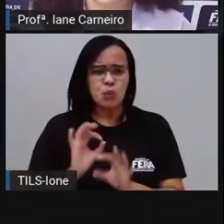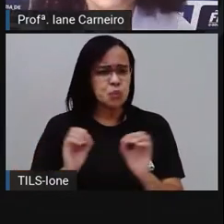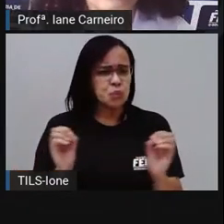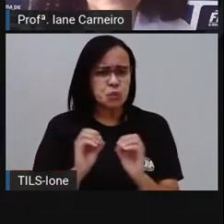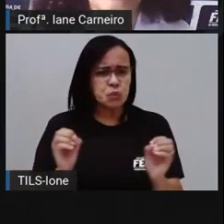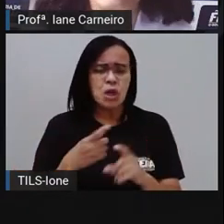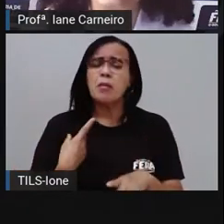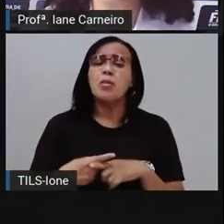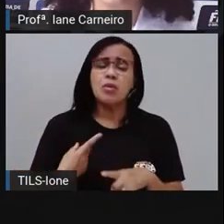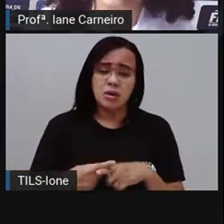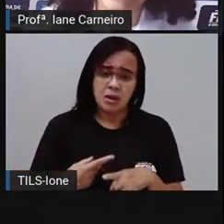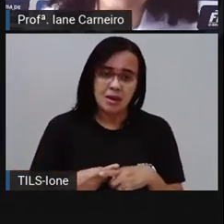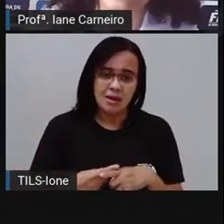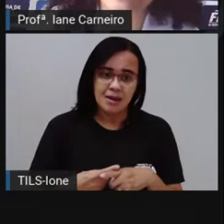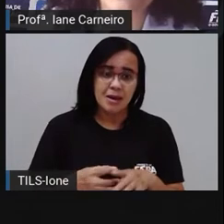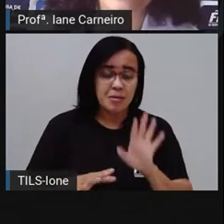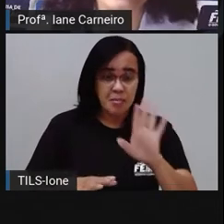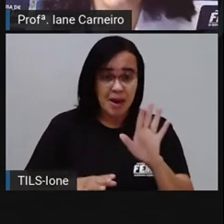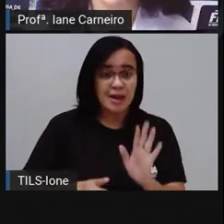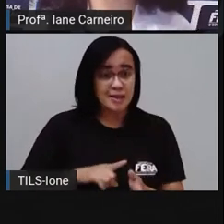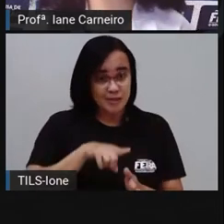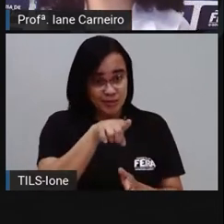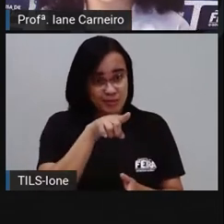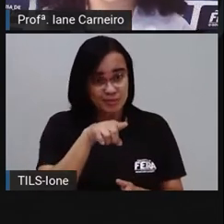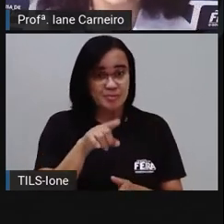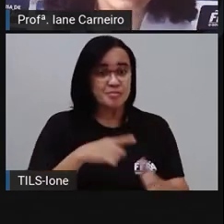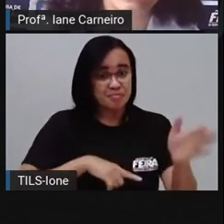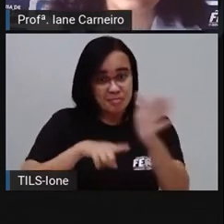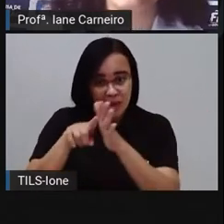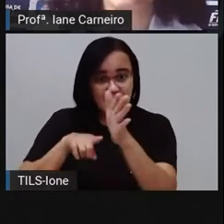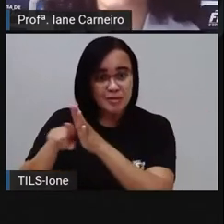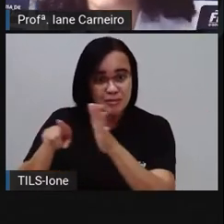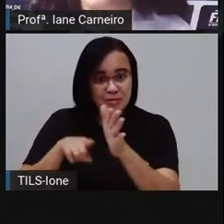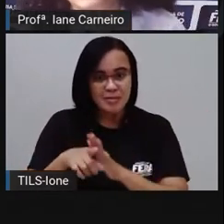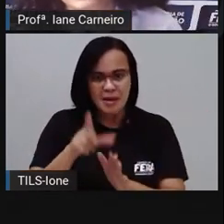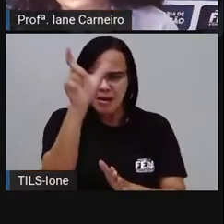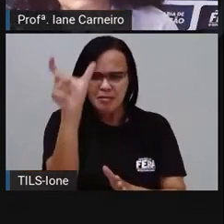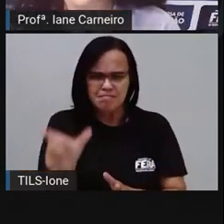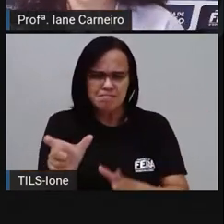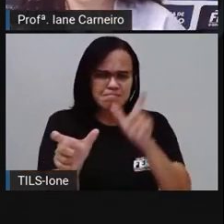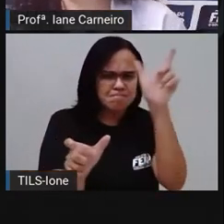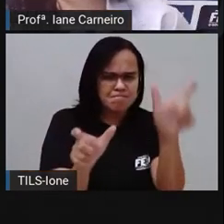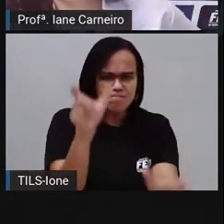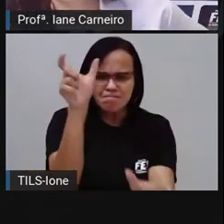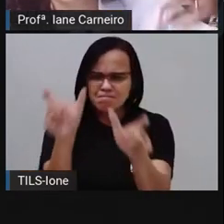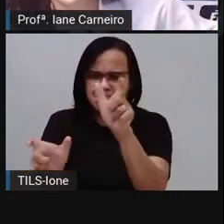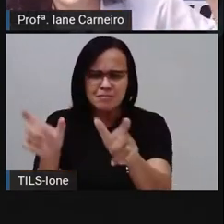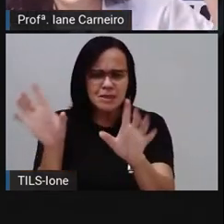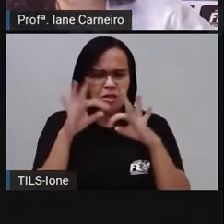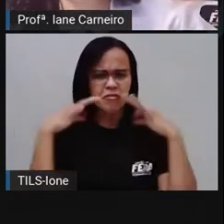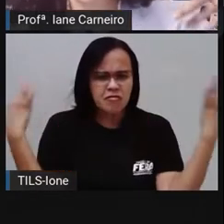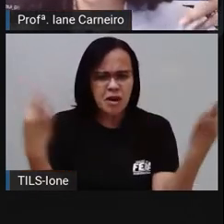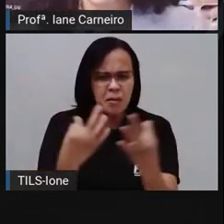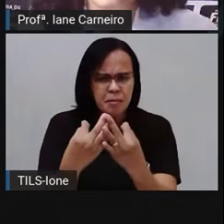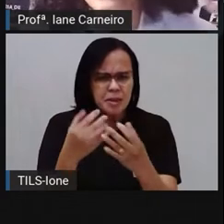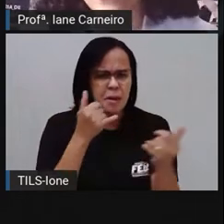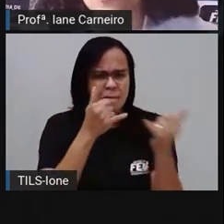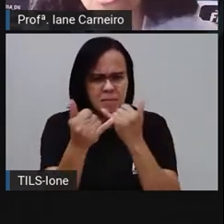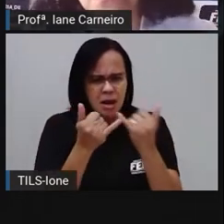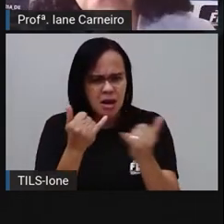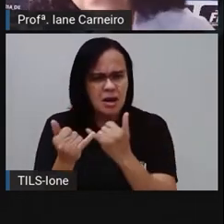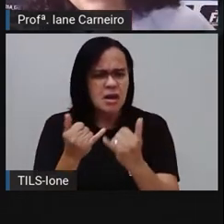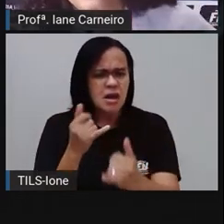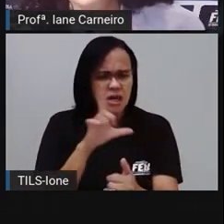perguntar com quem é que você se parece? Se você se parece com alguém da sua família, algum parente mais distante?